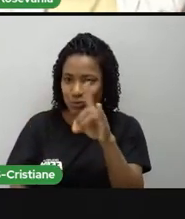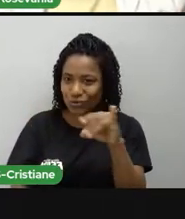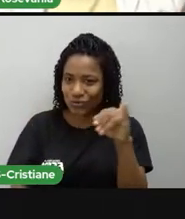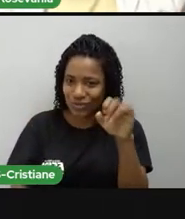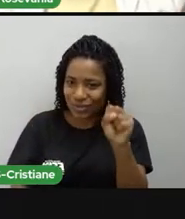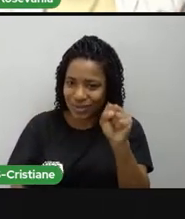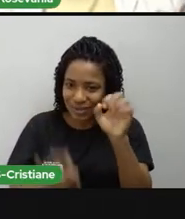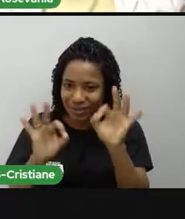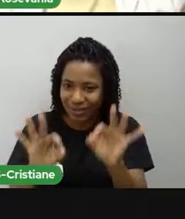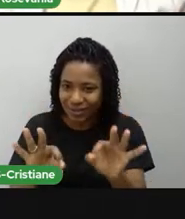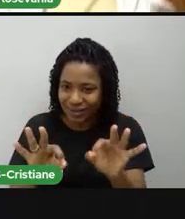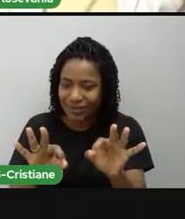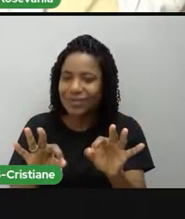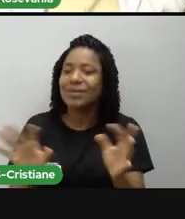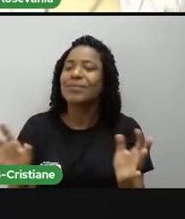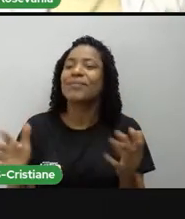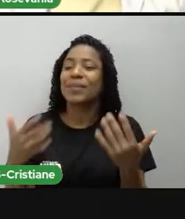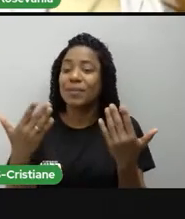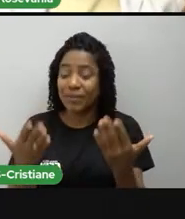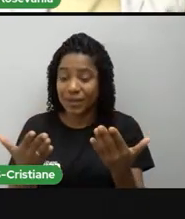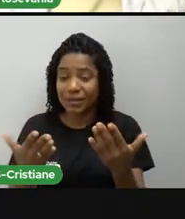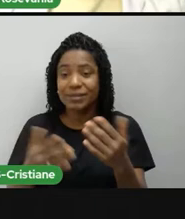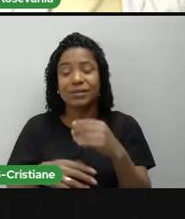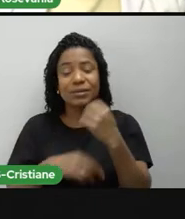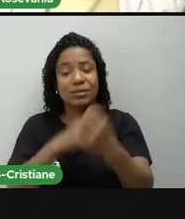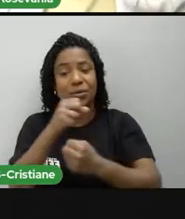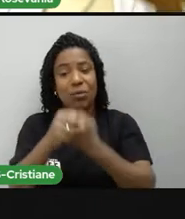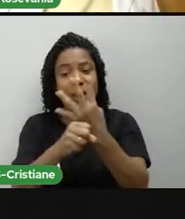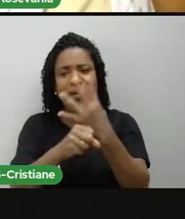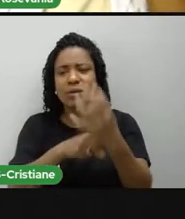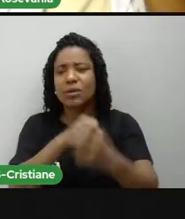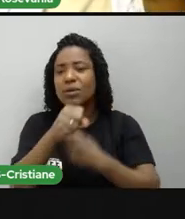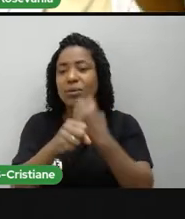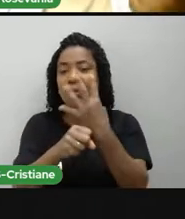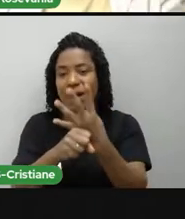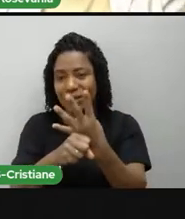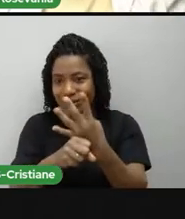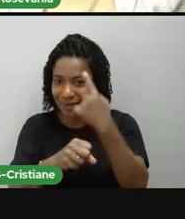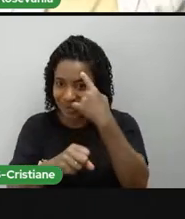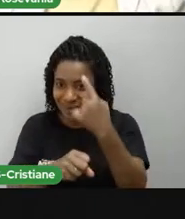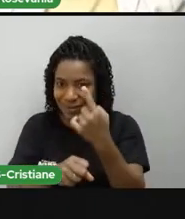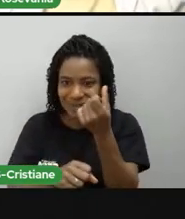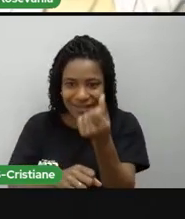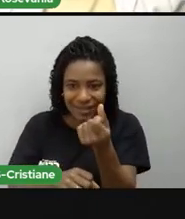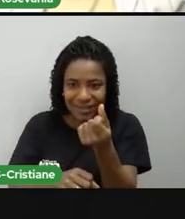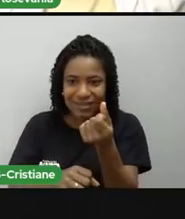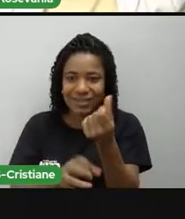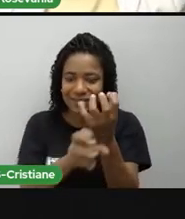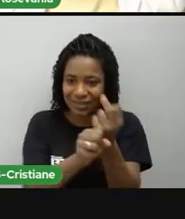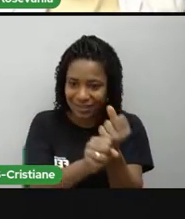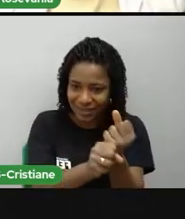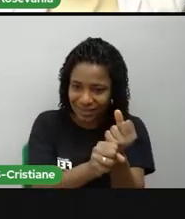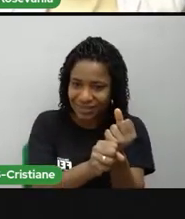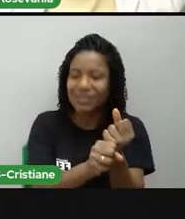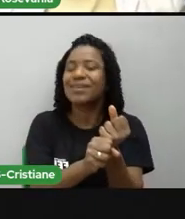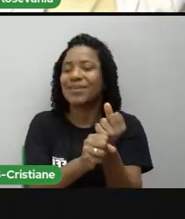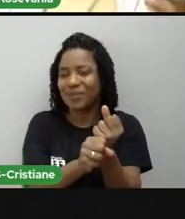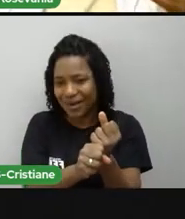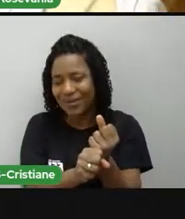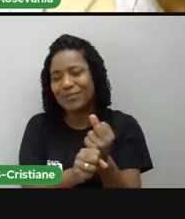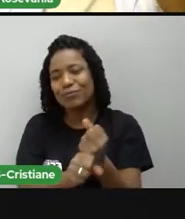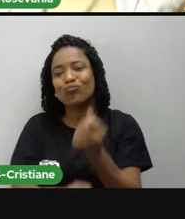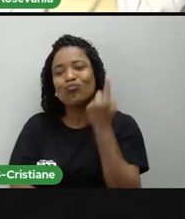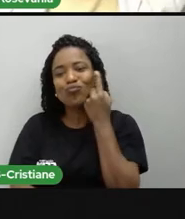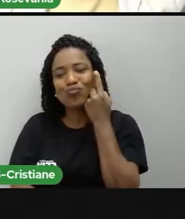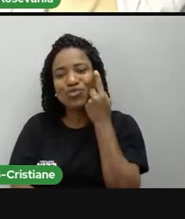né? São 365 dias. Mas, de quatro em quatro anos, a gente acrescenta um dia. Que é o dia 29 de fevereiro, né?